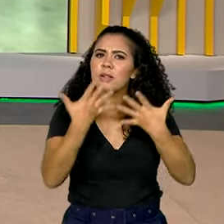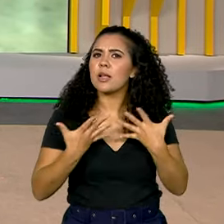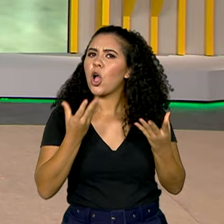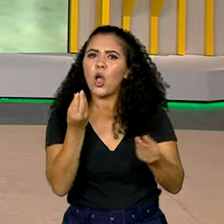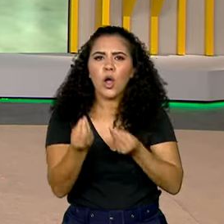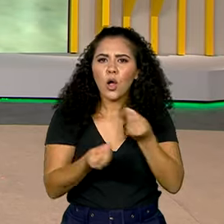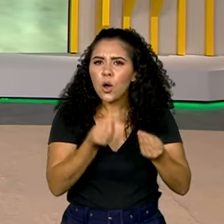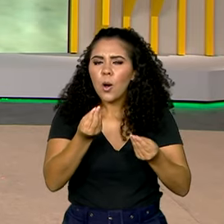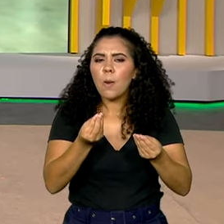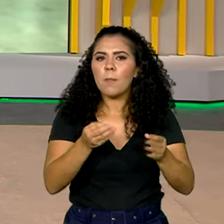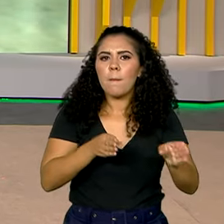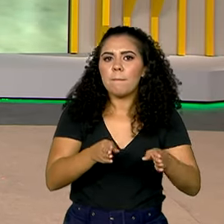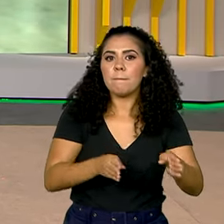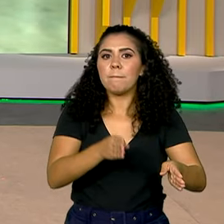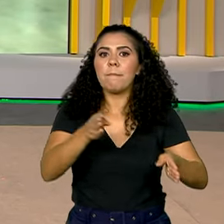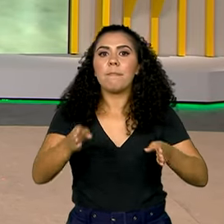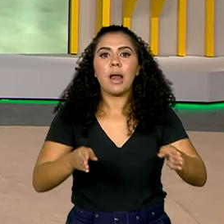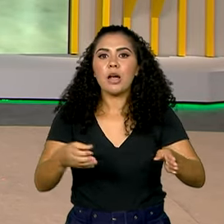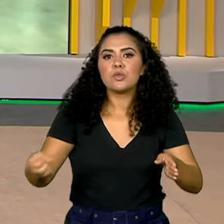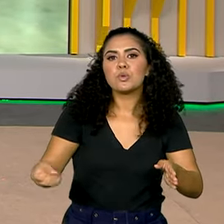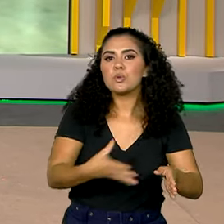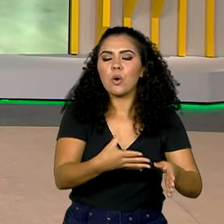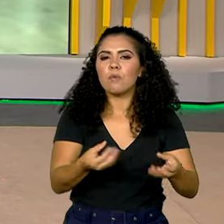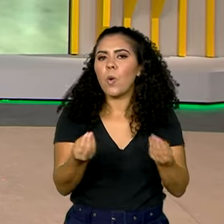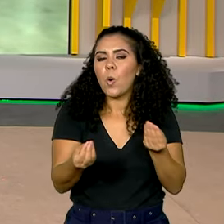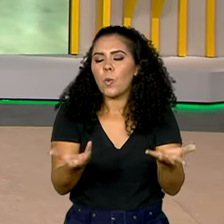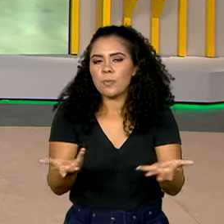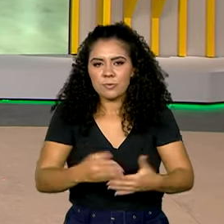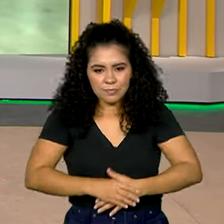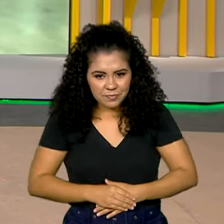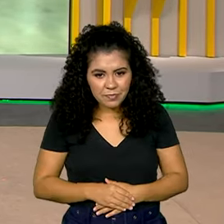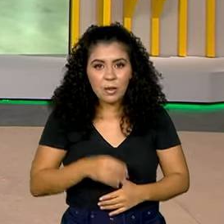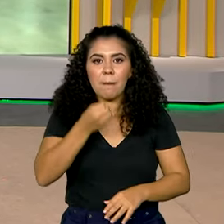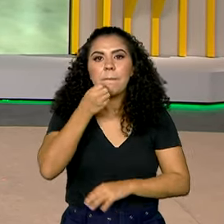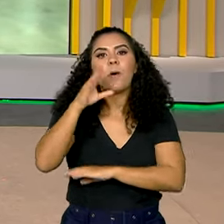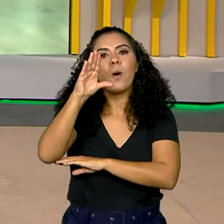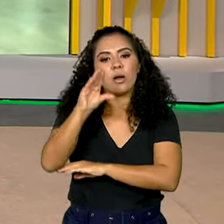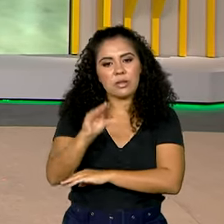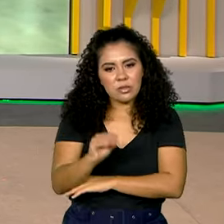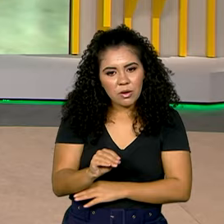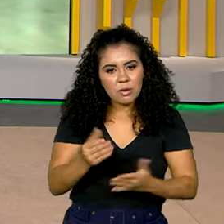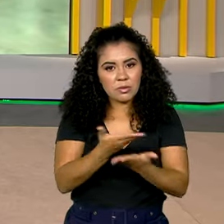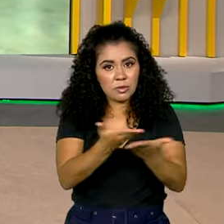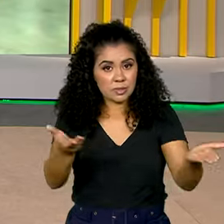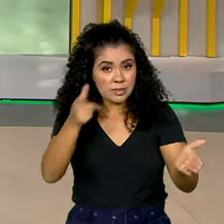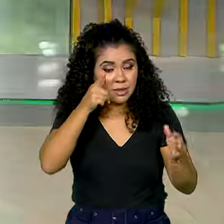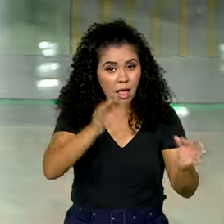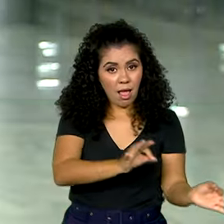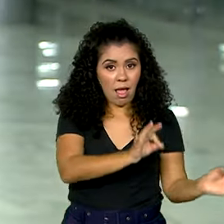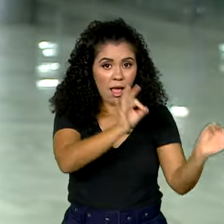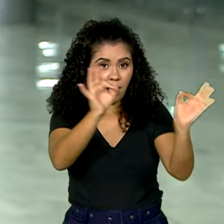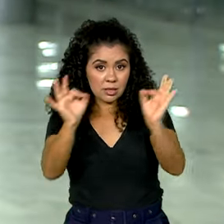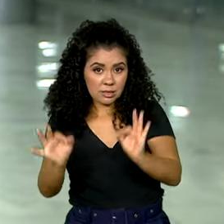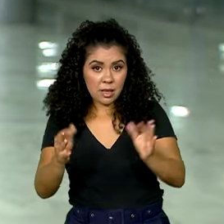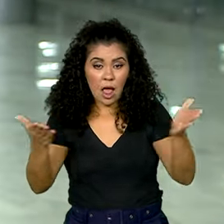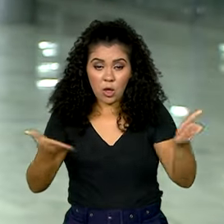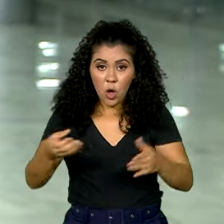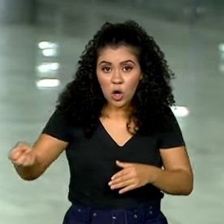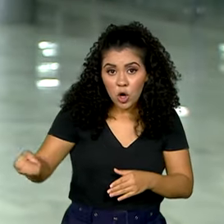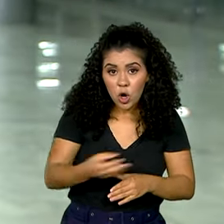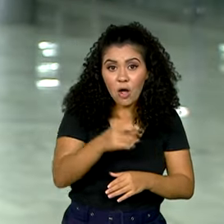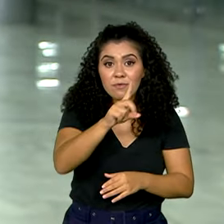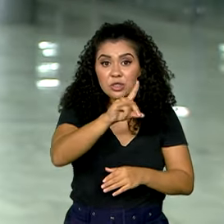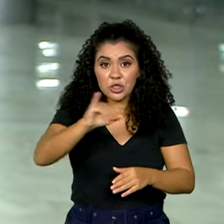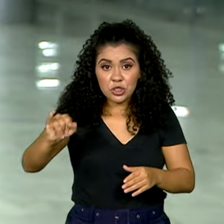aí quais são os novos prazos. Como é que ficou isso aí? Boa noite, Roberto. Boa noite a todos que nos assistem. Olha, as novas datas